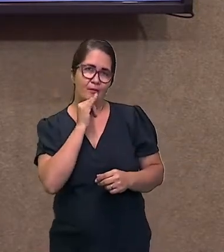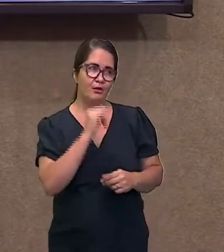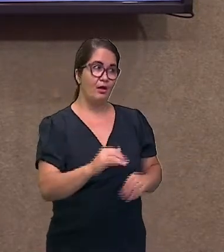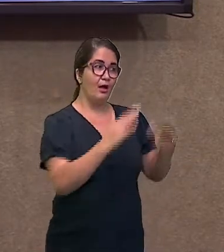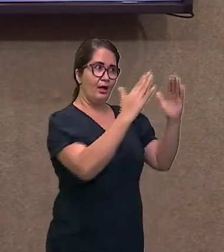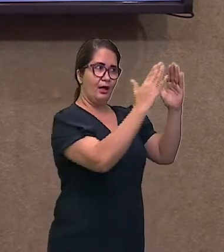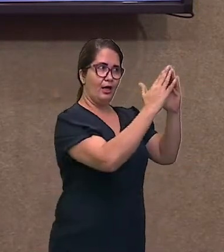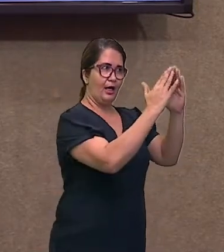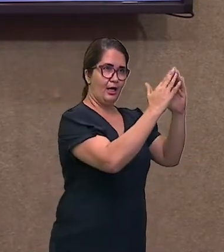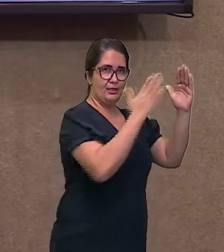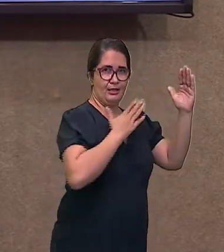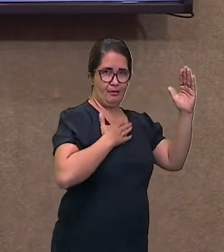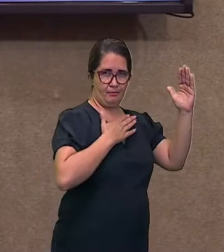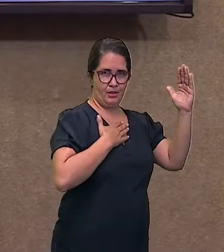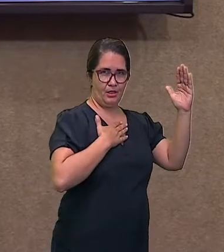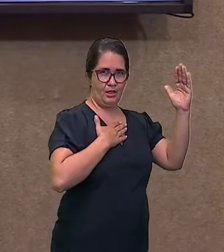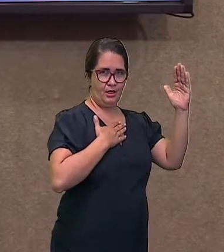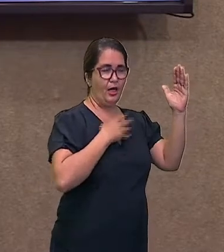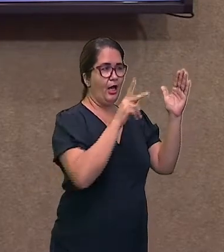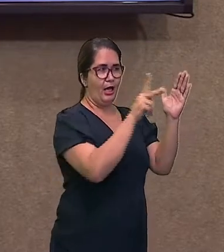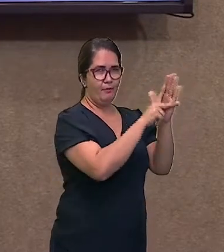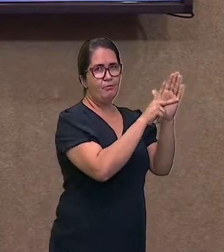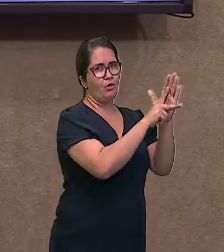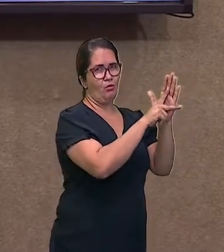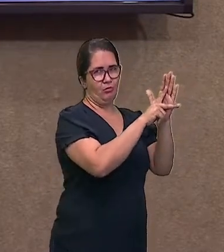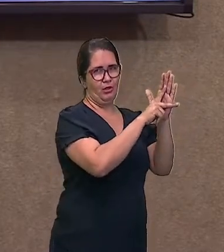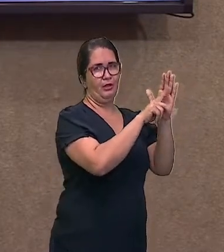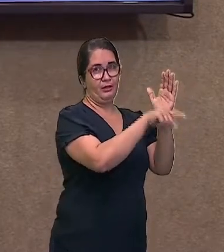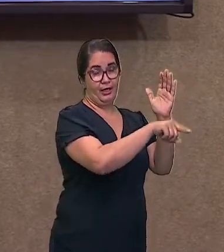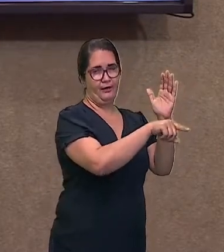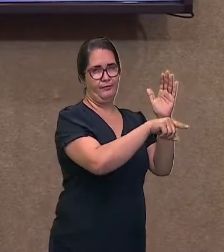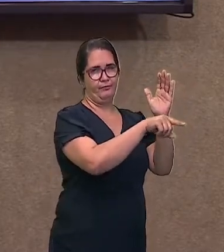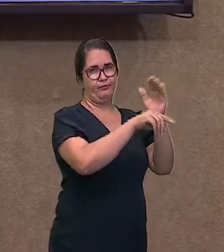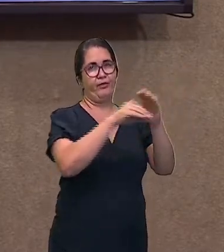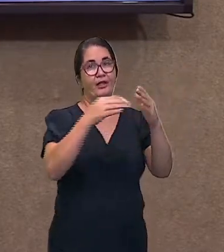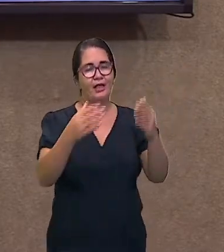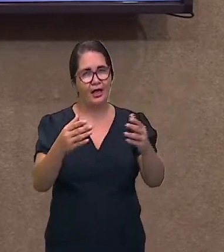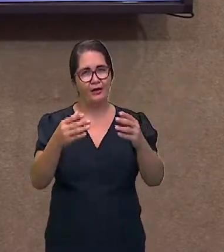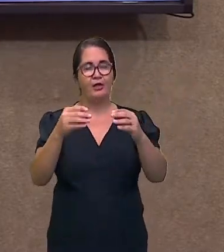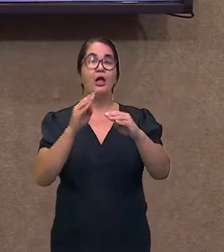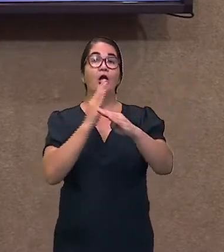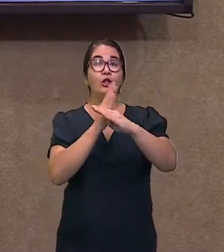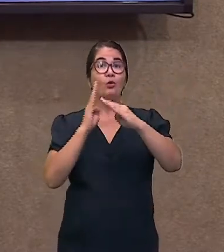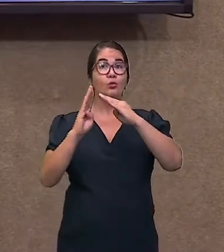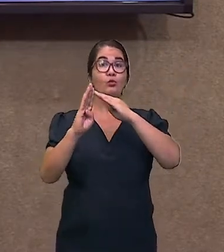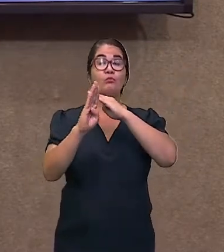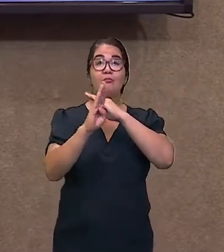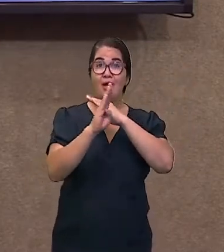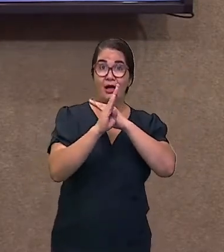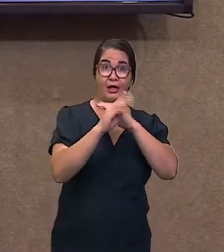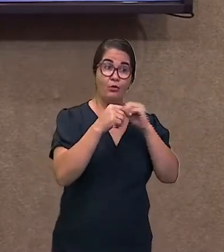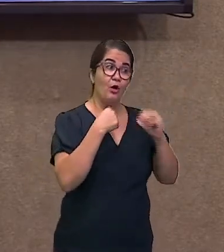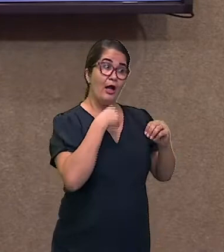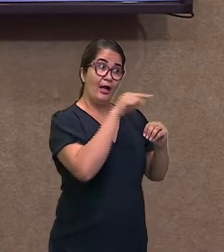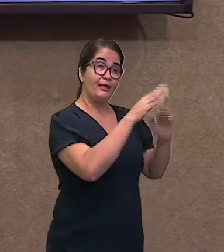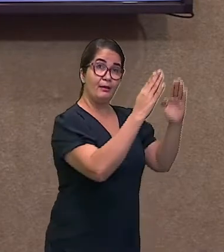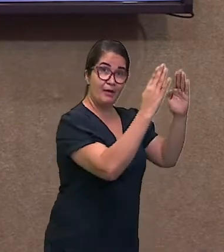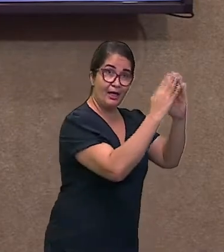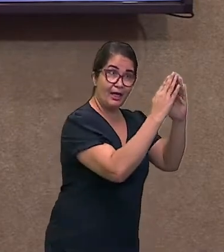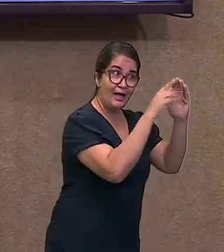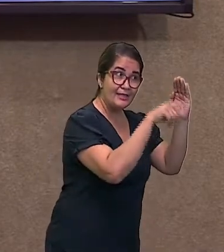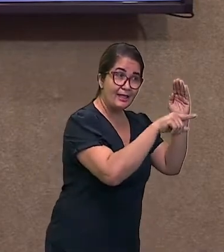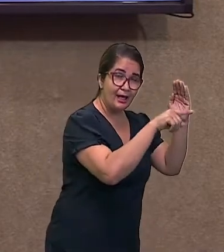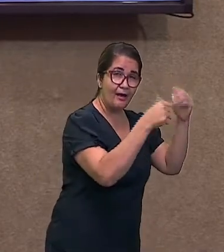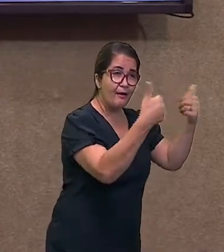O bairro onde eu moro é o meu nicho. Lá eu tenho a venda que eu vou lá buscar, a